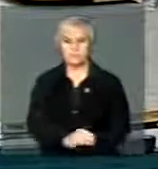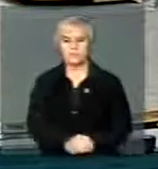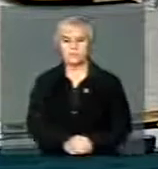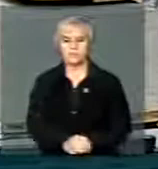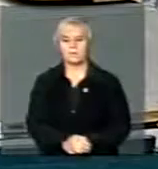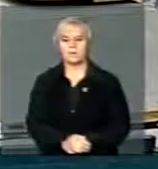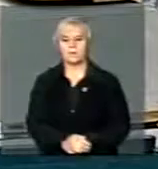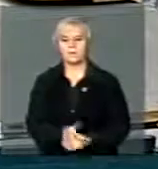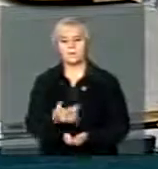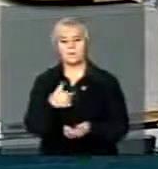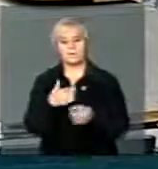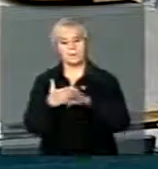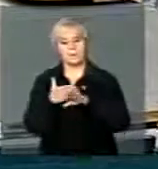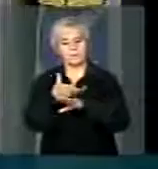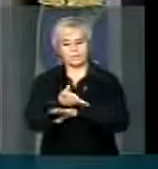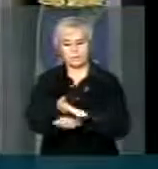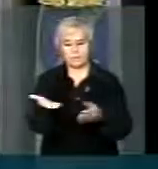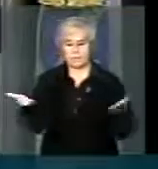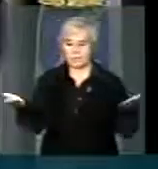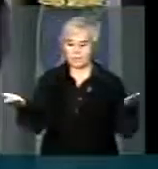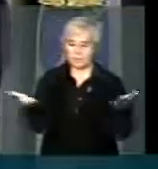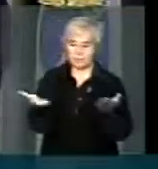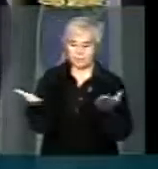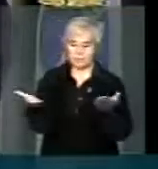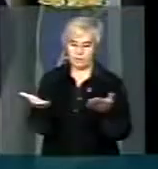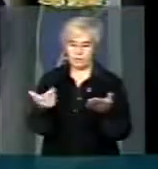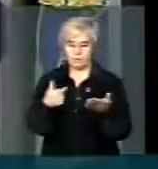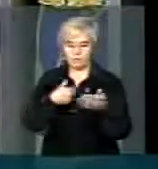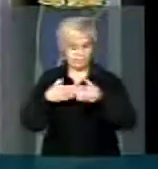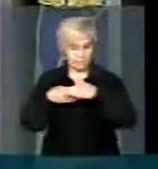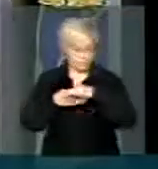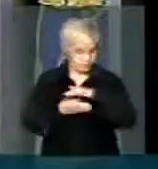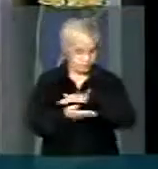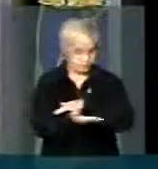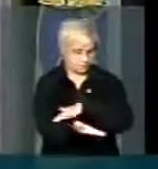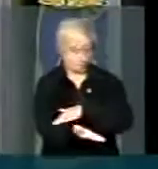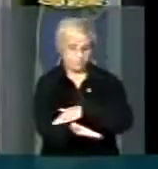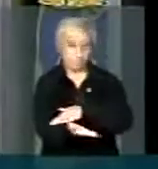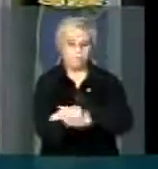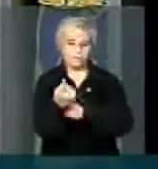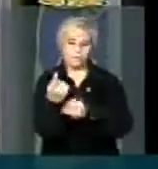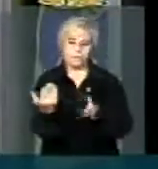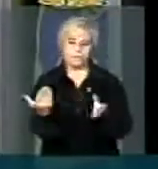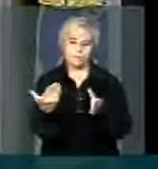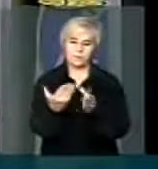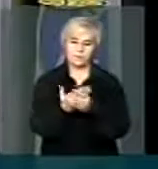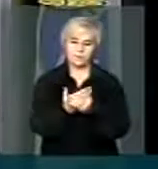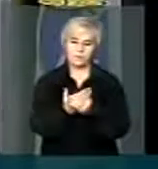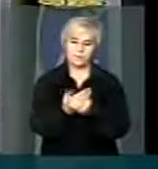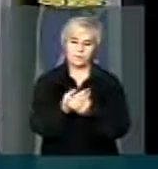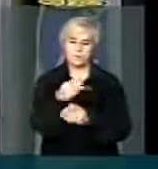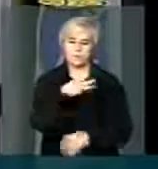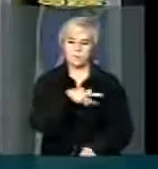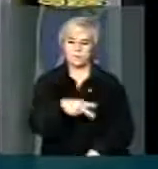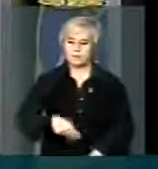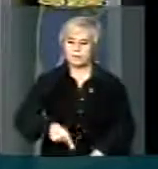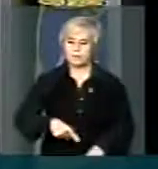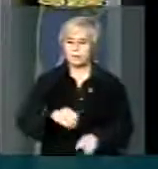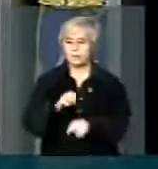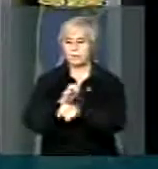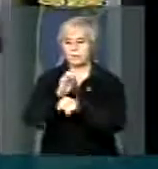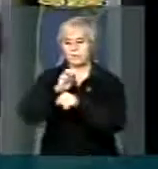Eu dei entrada no dia de hoje, Sr. Presidente, a uma ação do Ministério Público do Estado de São Paulo